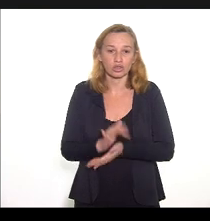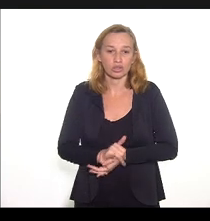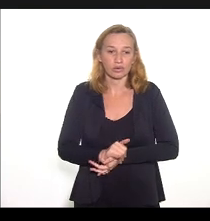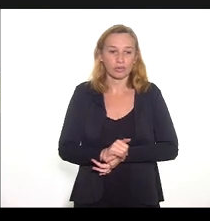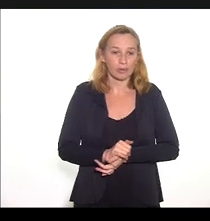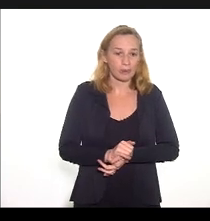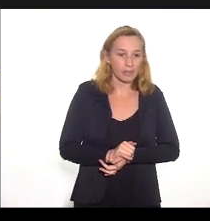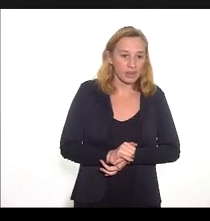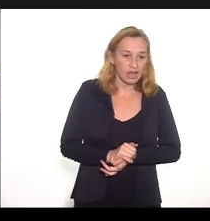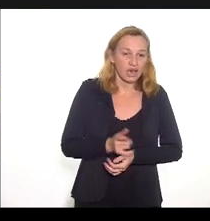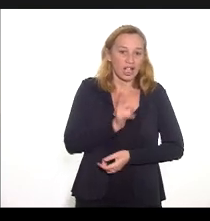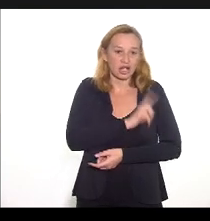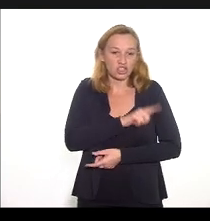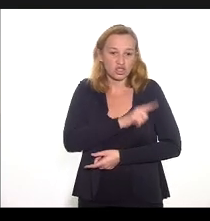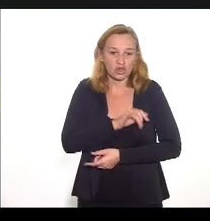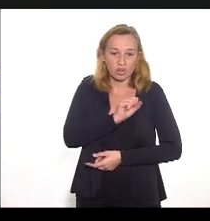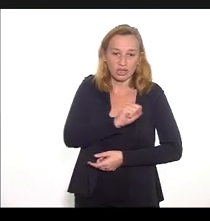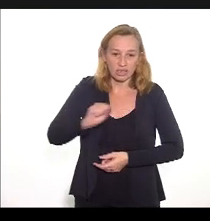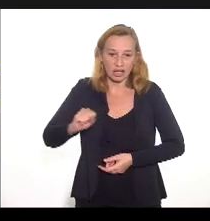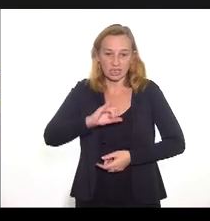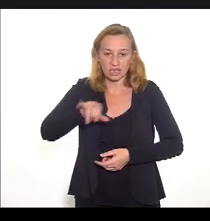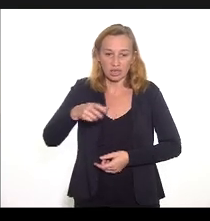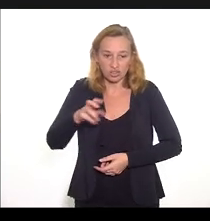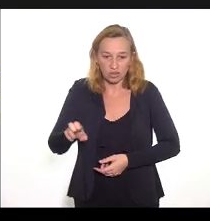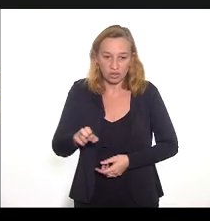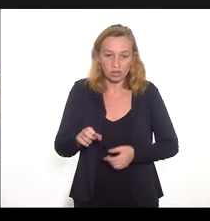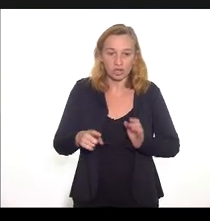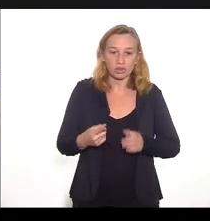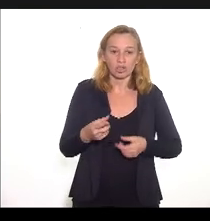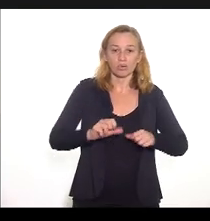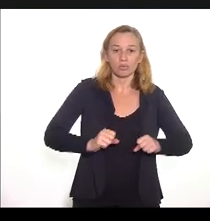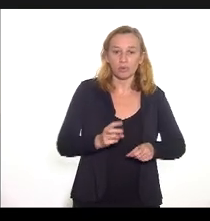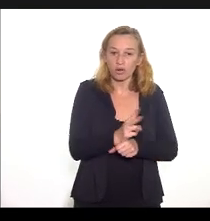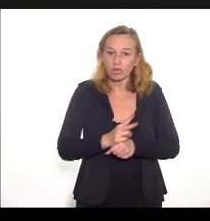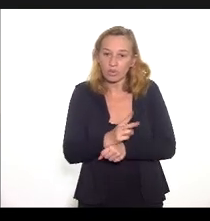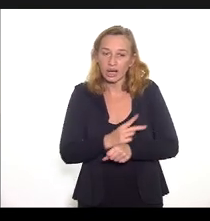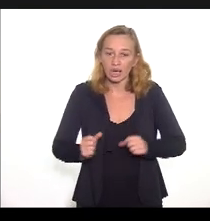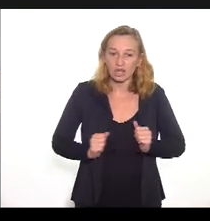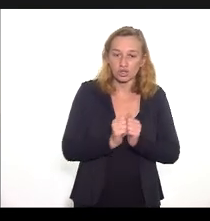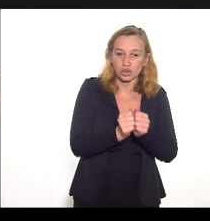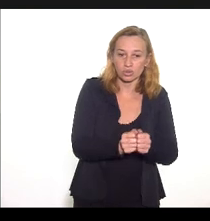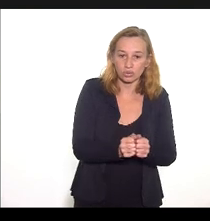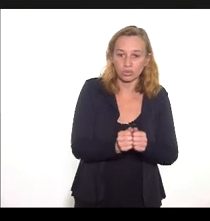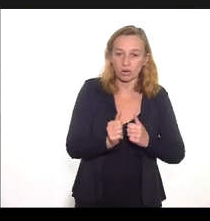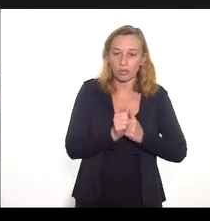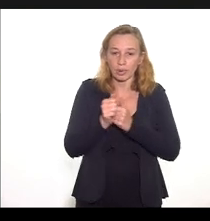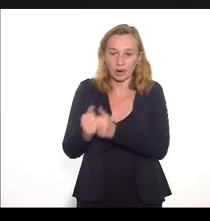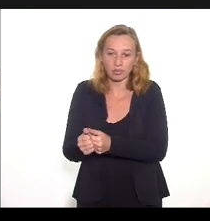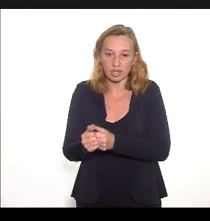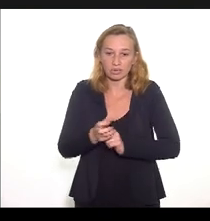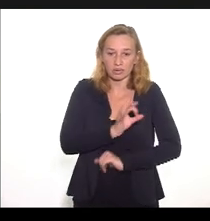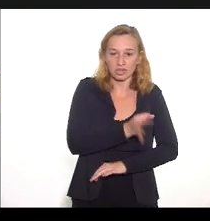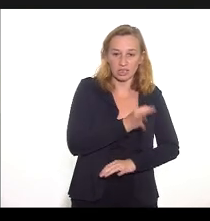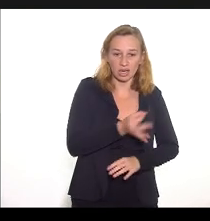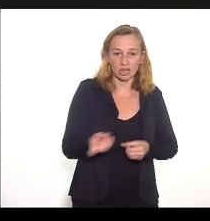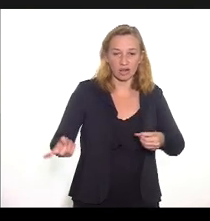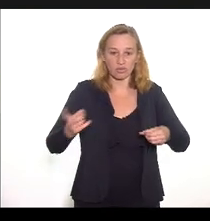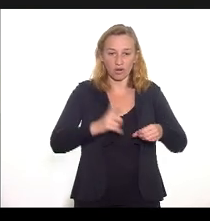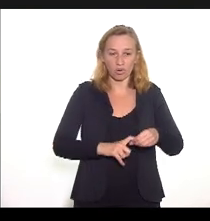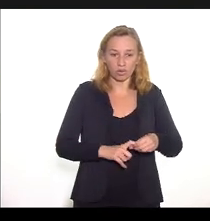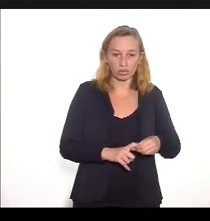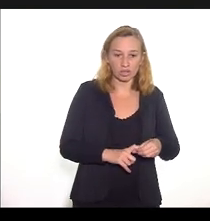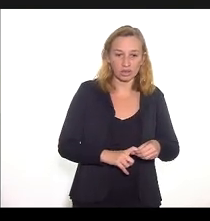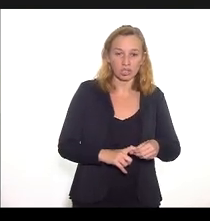-RJ buscará, no presente quadrimestre, o acompanhamento das ações previstas e a retomada da